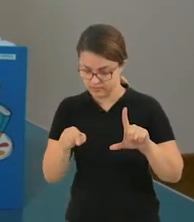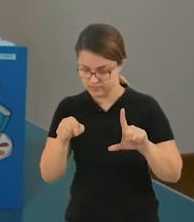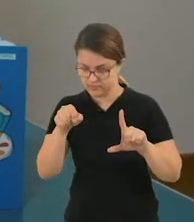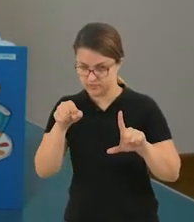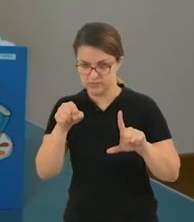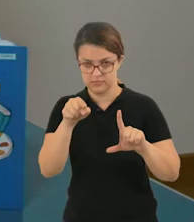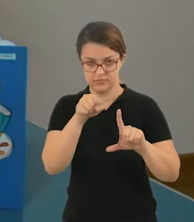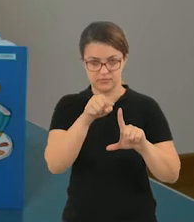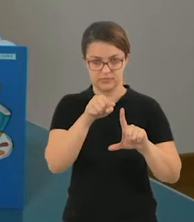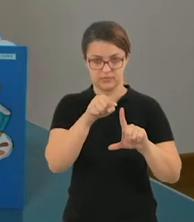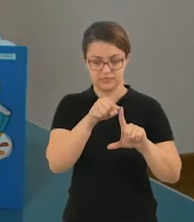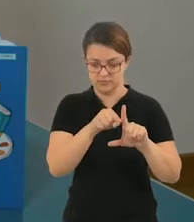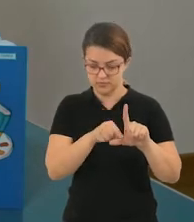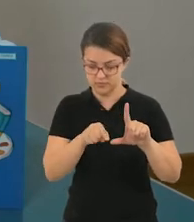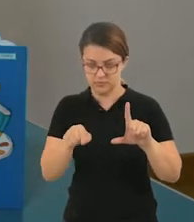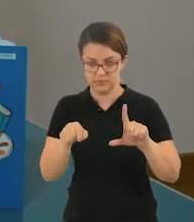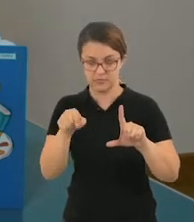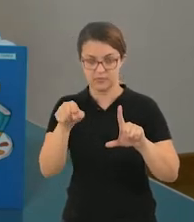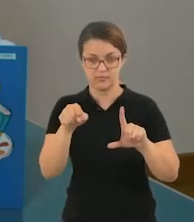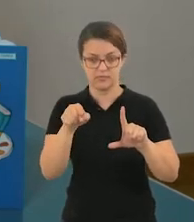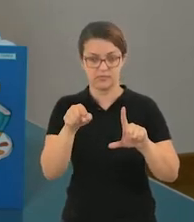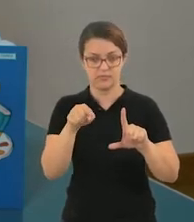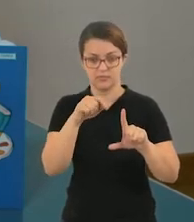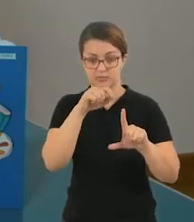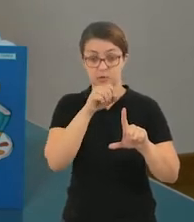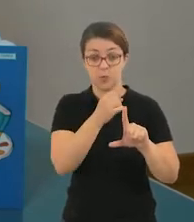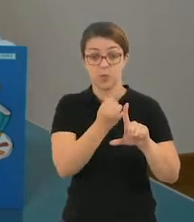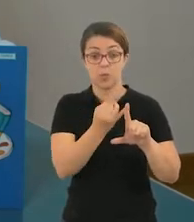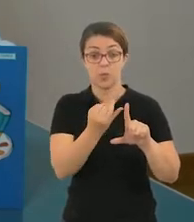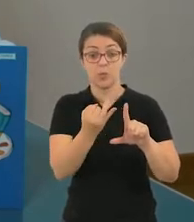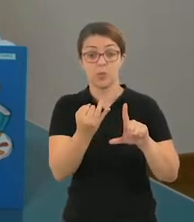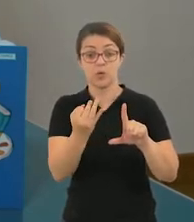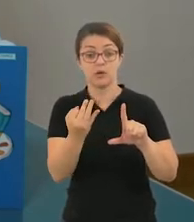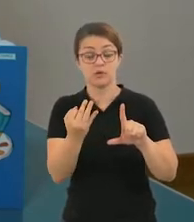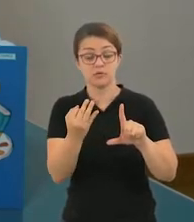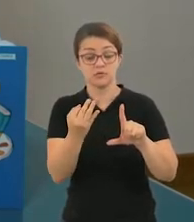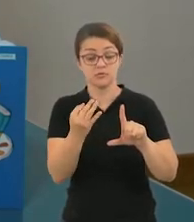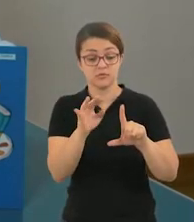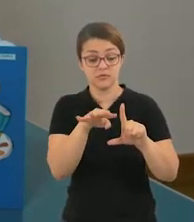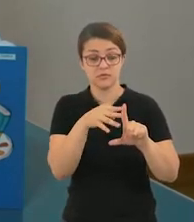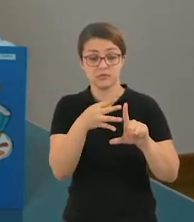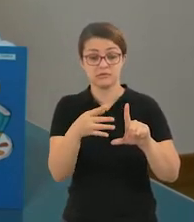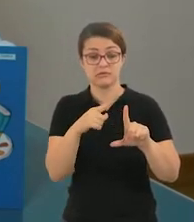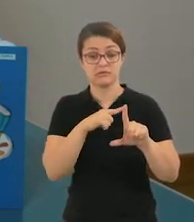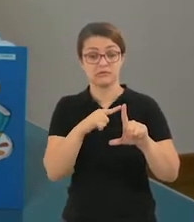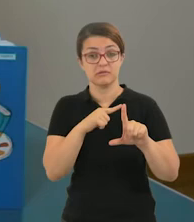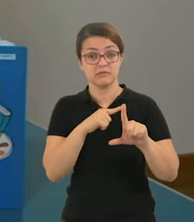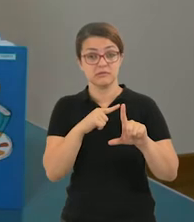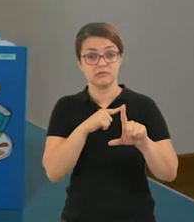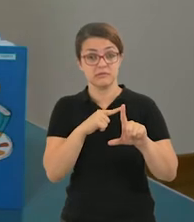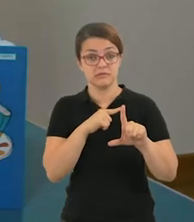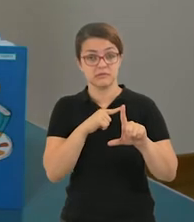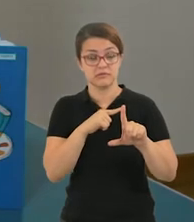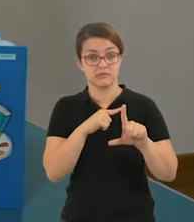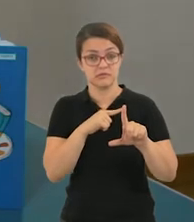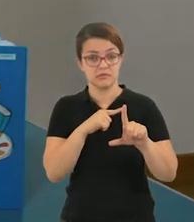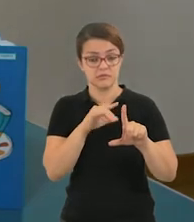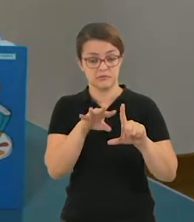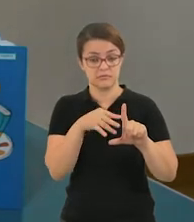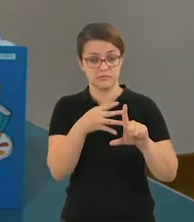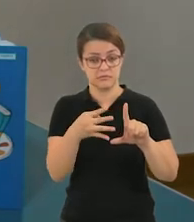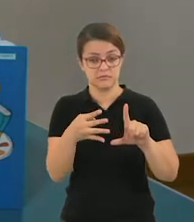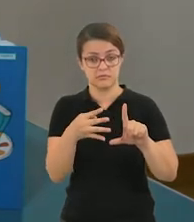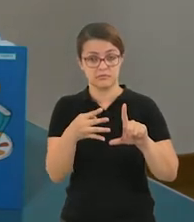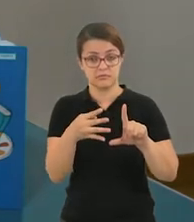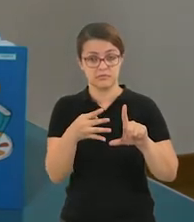geométrica tem marcações quadriculadas, vocês irão contar a quantidade de quadradinhos que compõem essa figura.